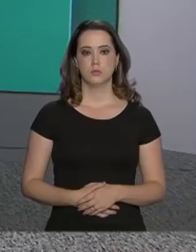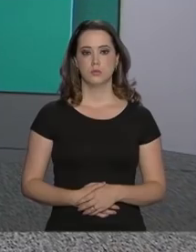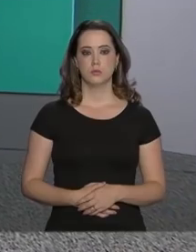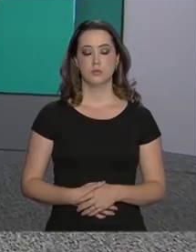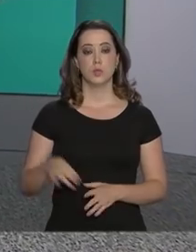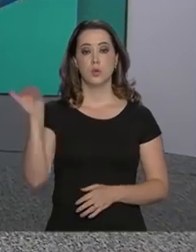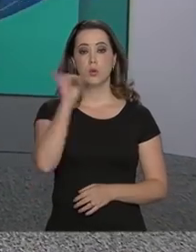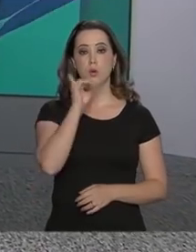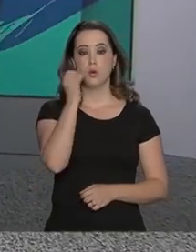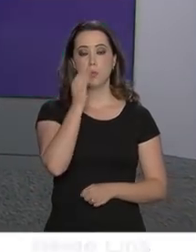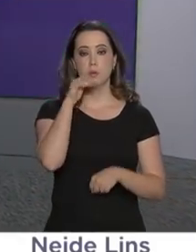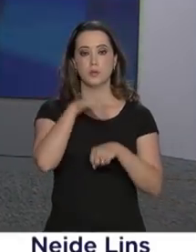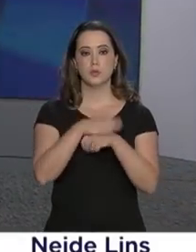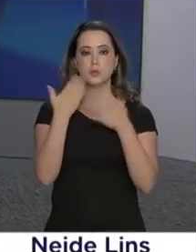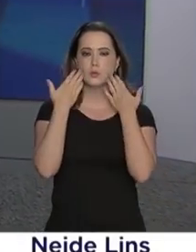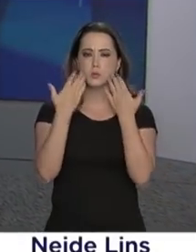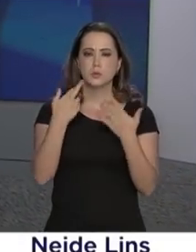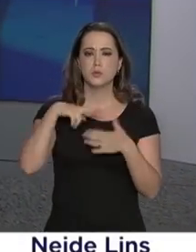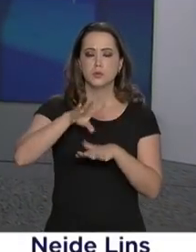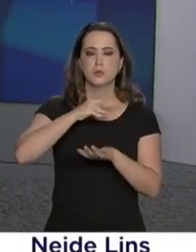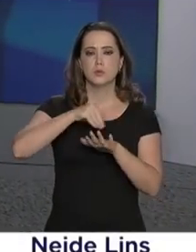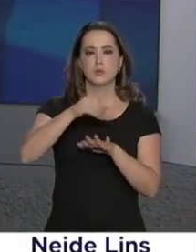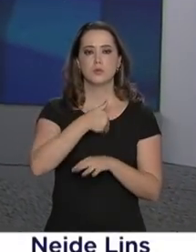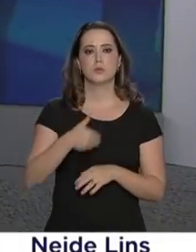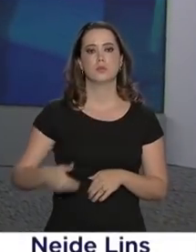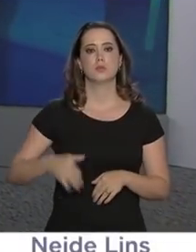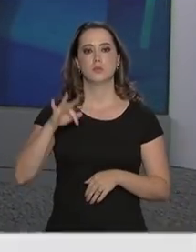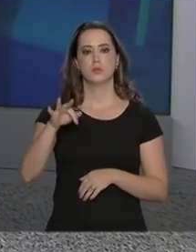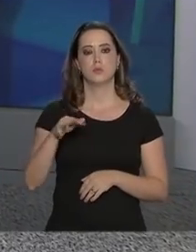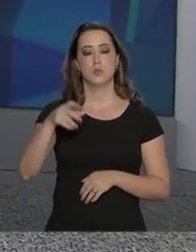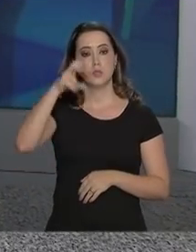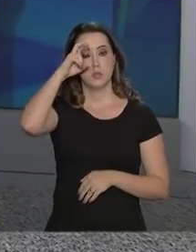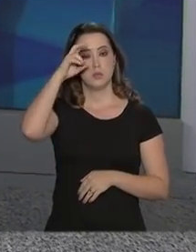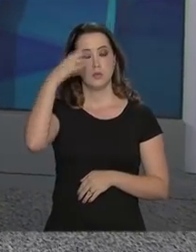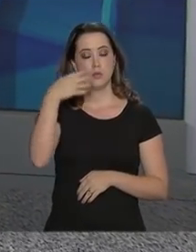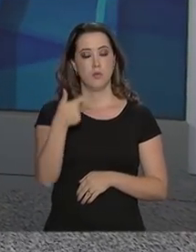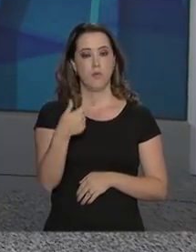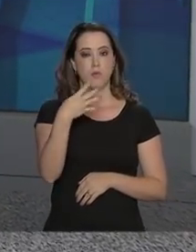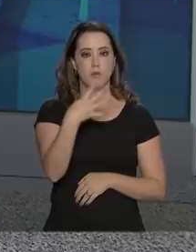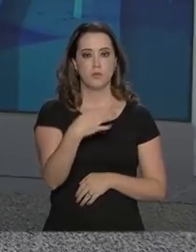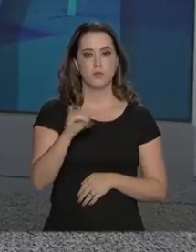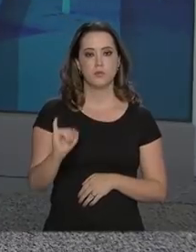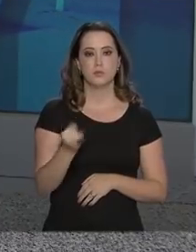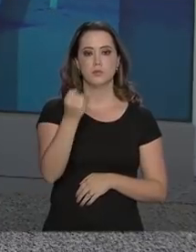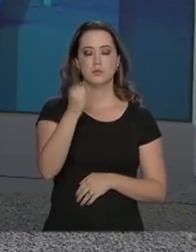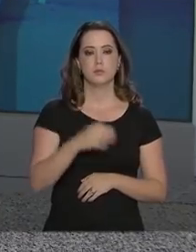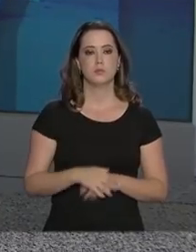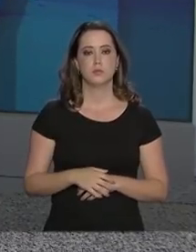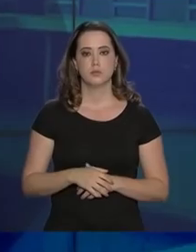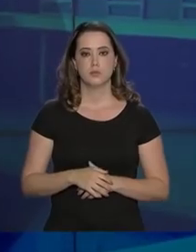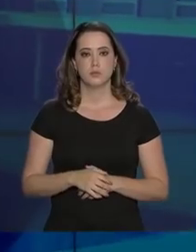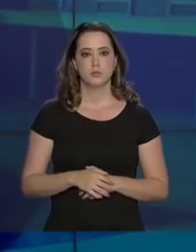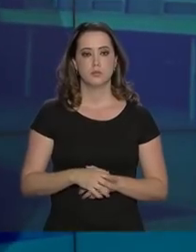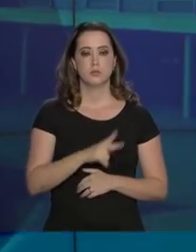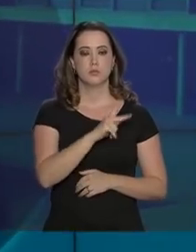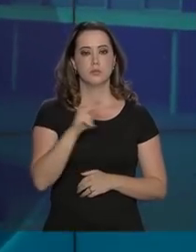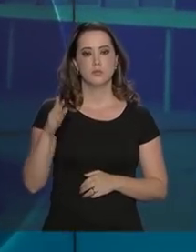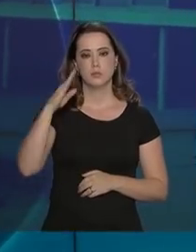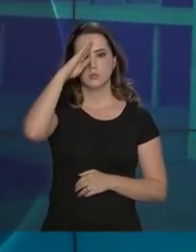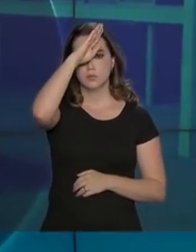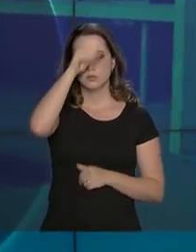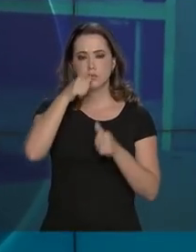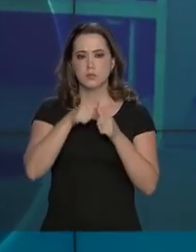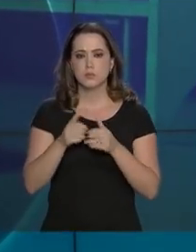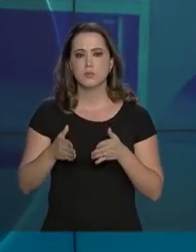Olá, boa noite. No ar as notícias do governo federal desta quinta-feira, 24 de janeiro. O presidente